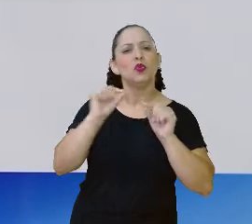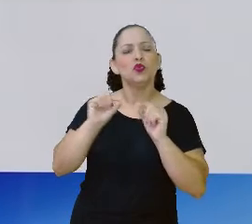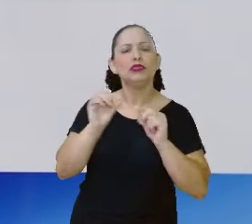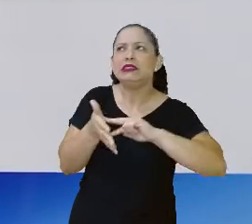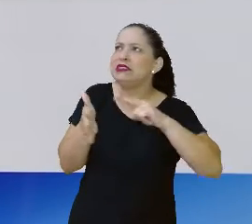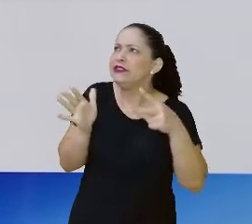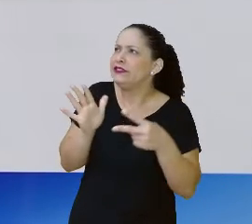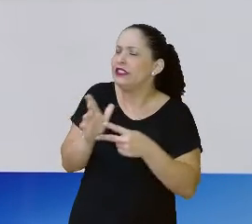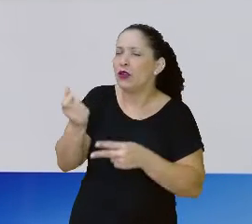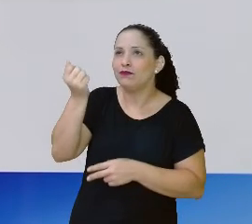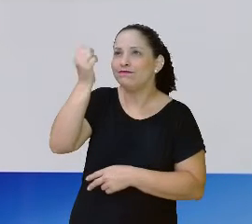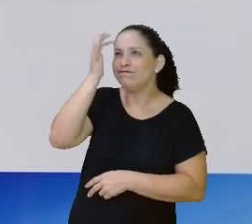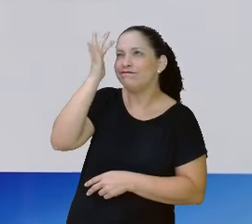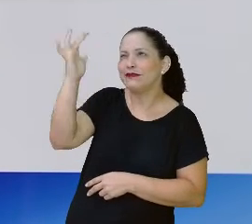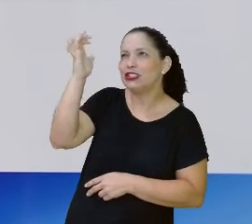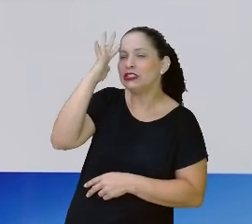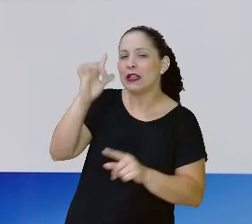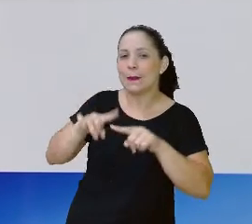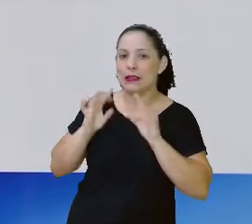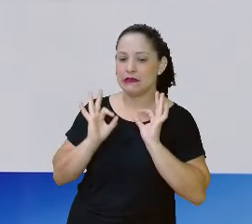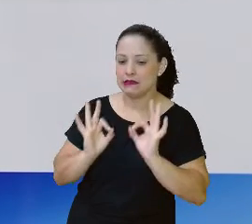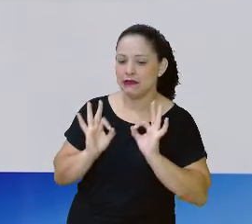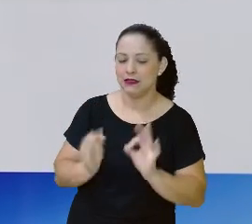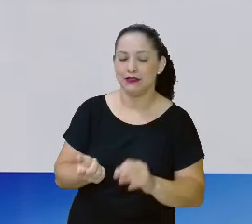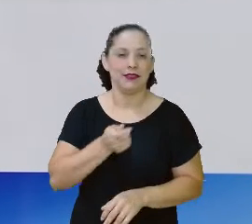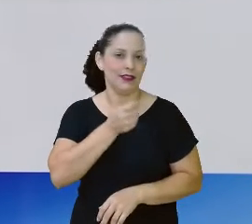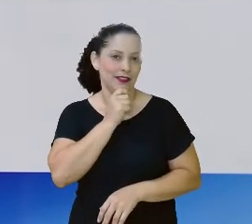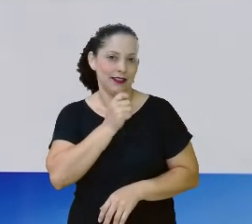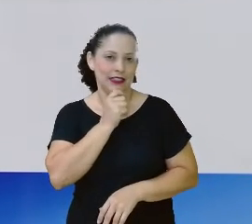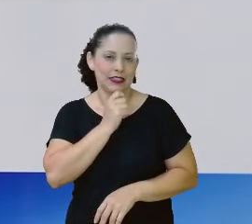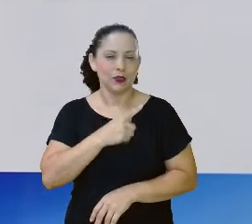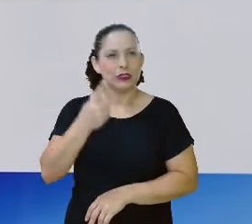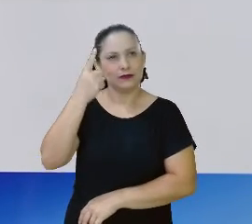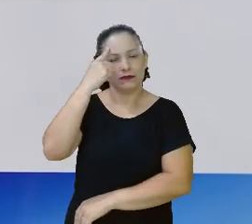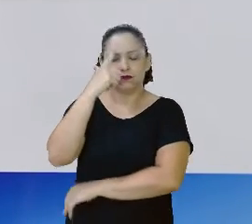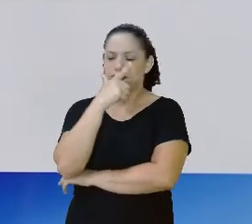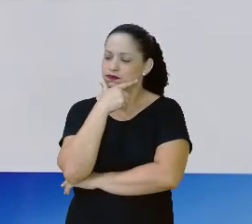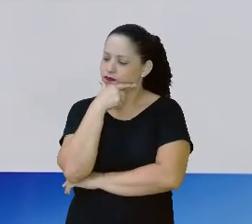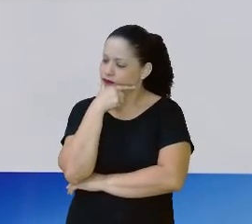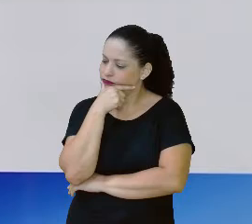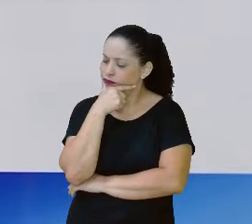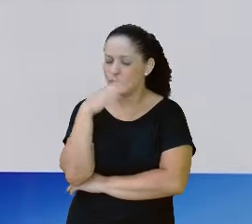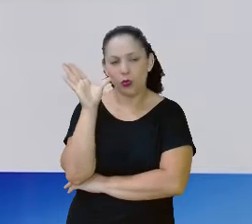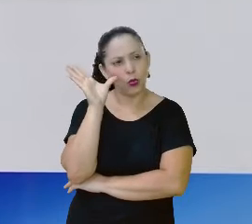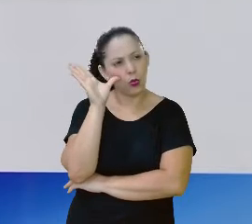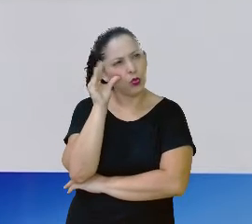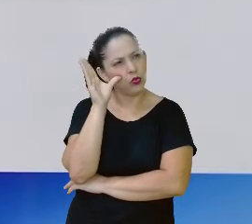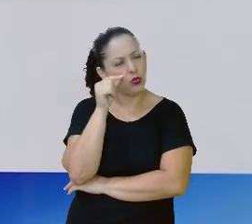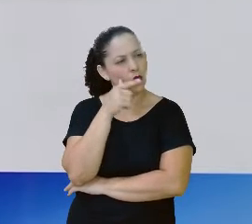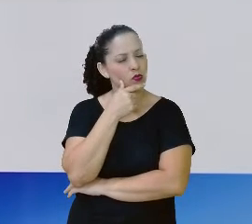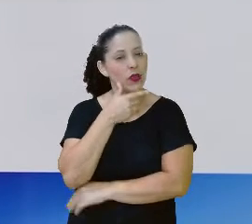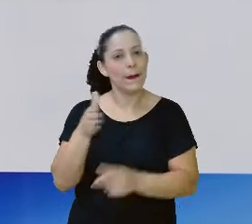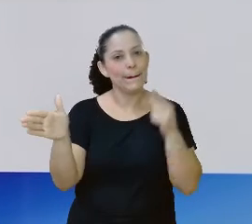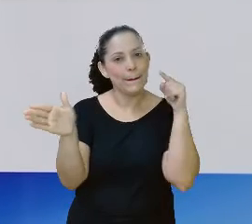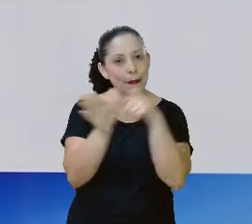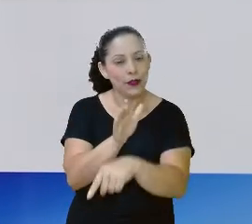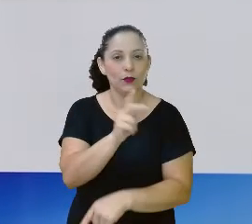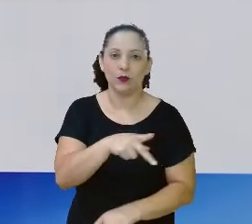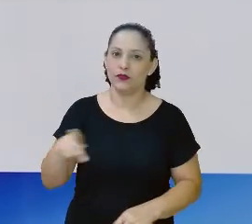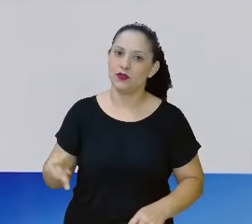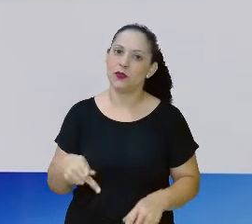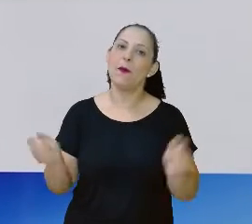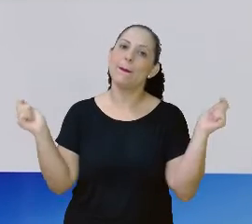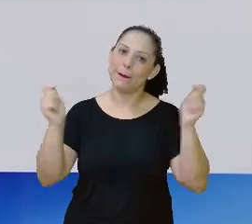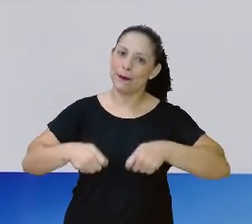até imagino, mas assim, eu não tenho certeza. E bate aquela curiosidade. Você pode perguntar ao professor? Pode,